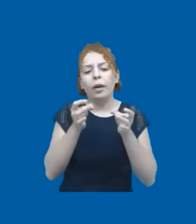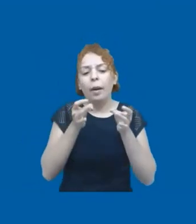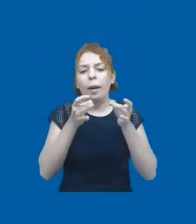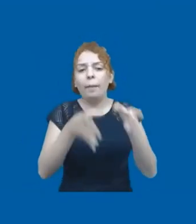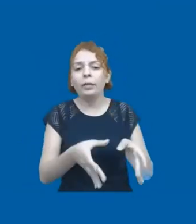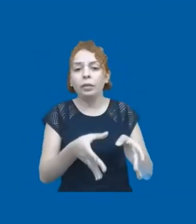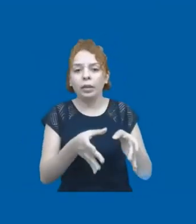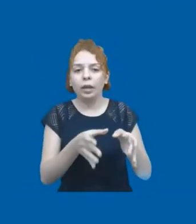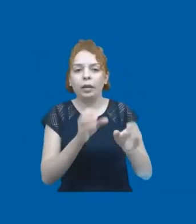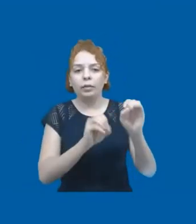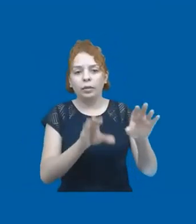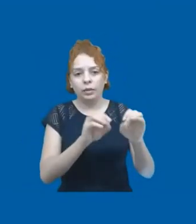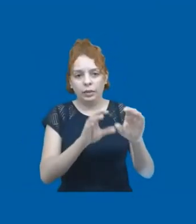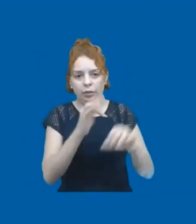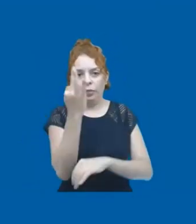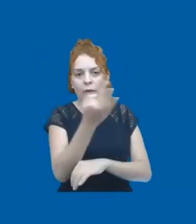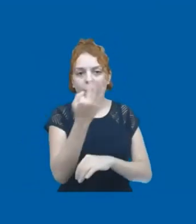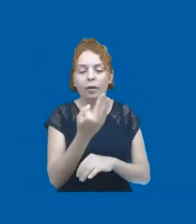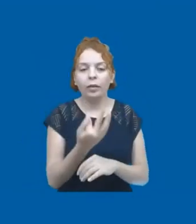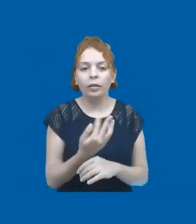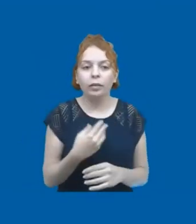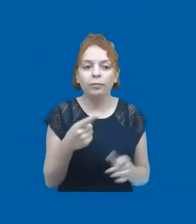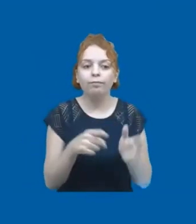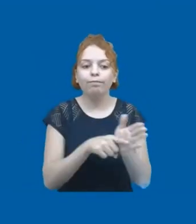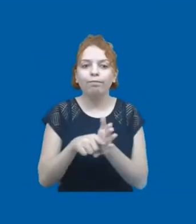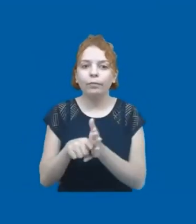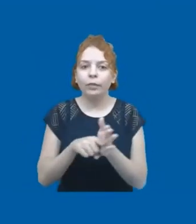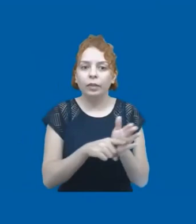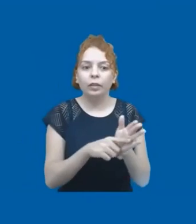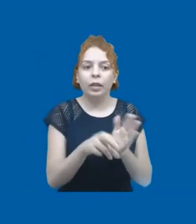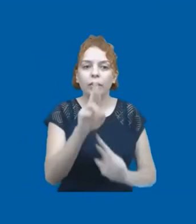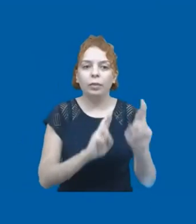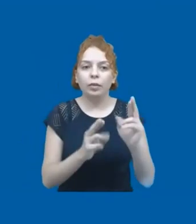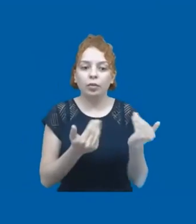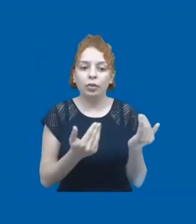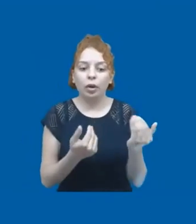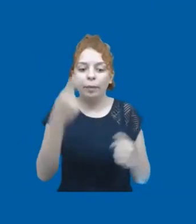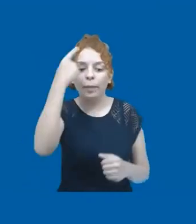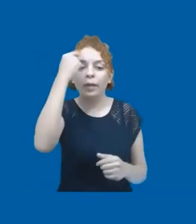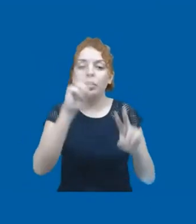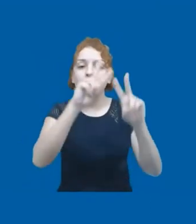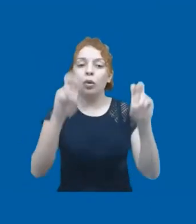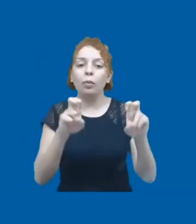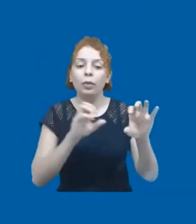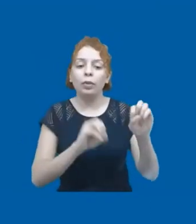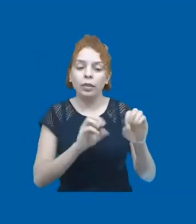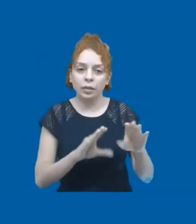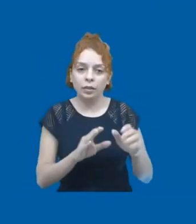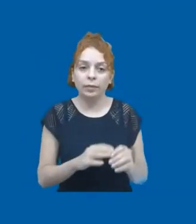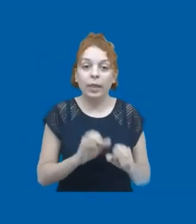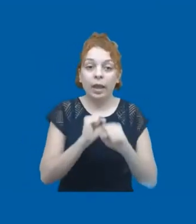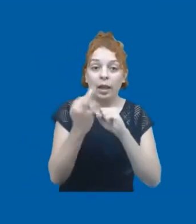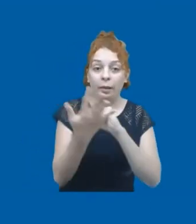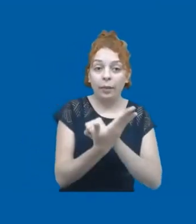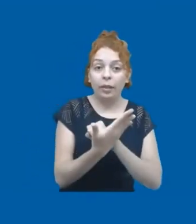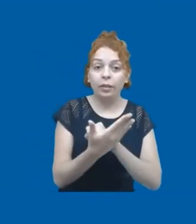formal. Então, veja que dado preocupante é esse, essa desilusão do jovem com o modelo atual de ensino. A pandemia veio